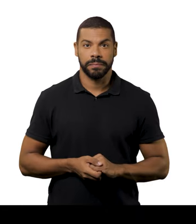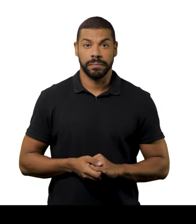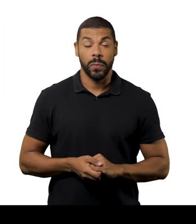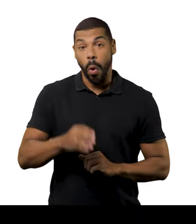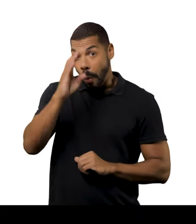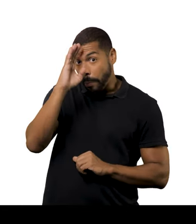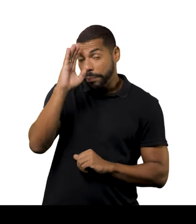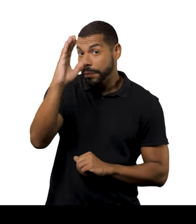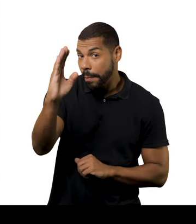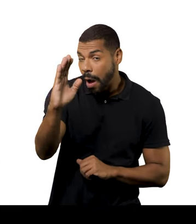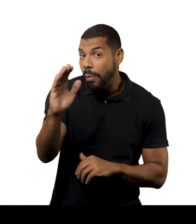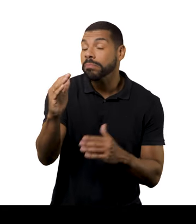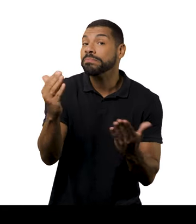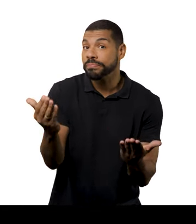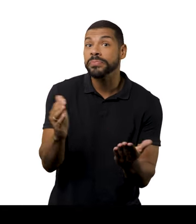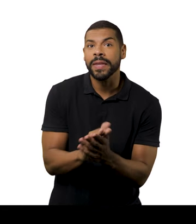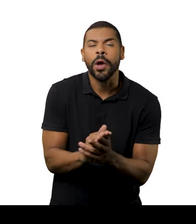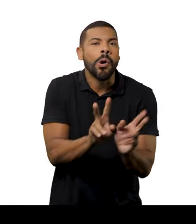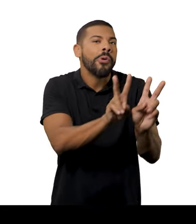É o principal